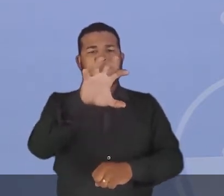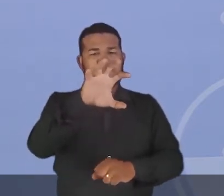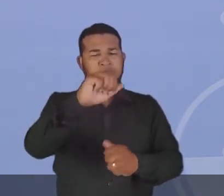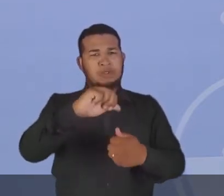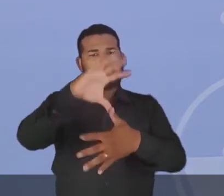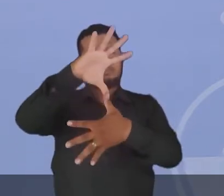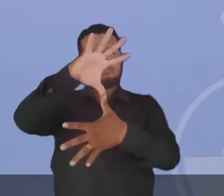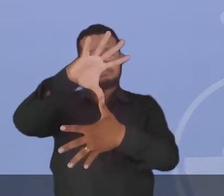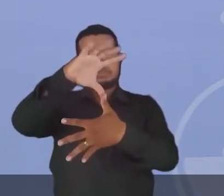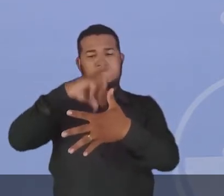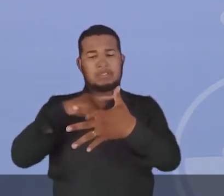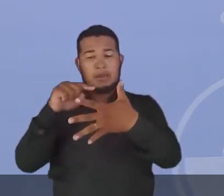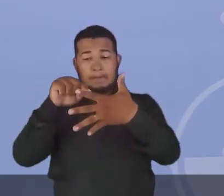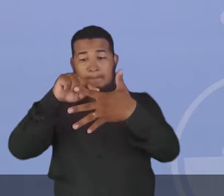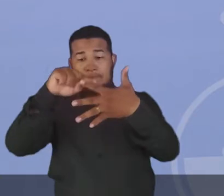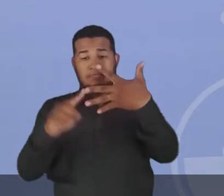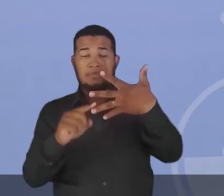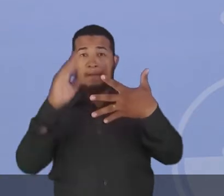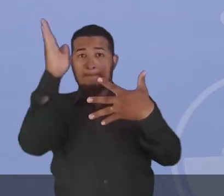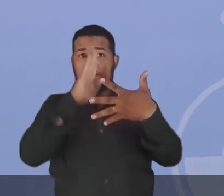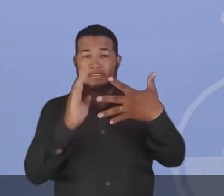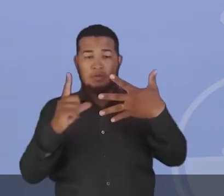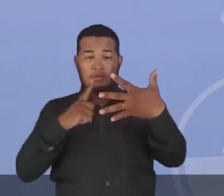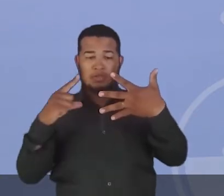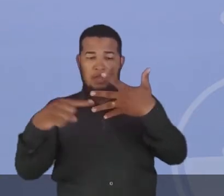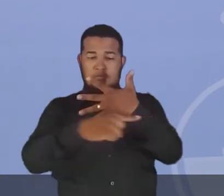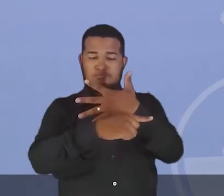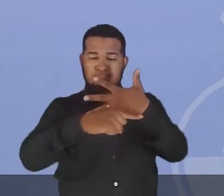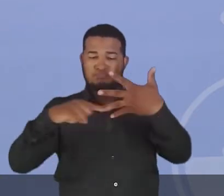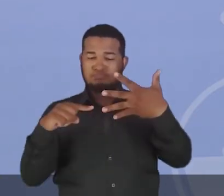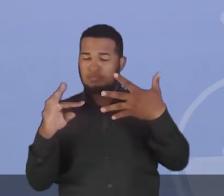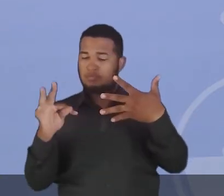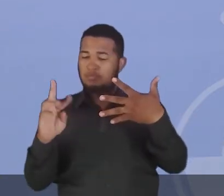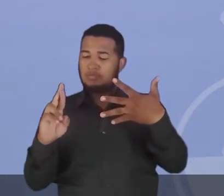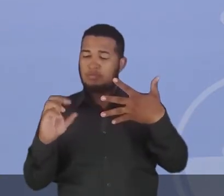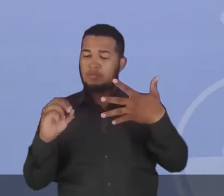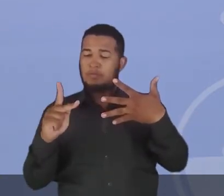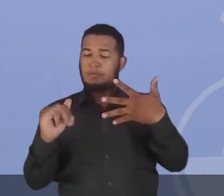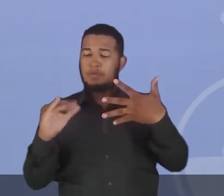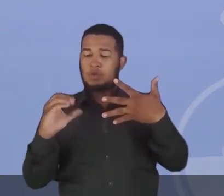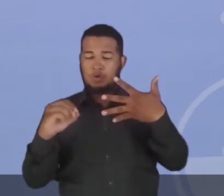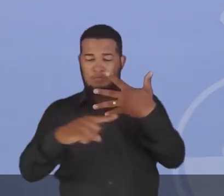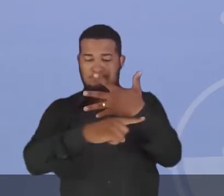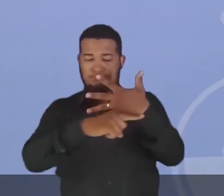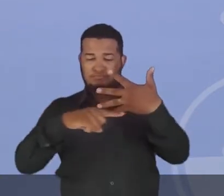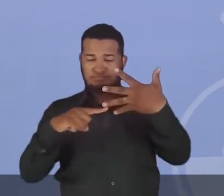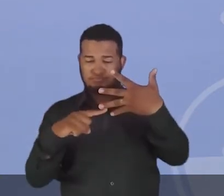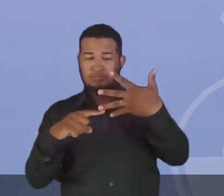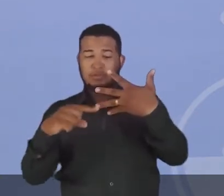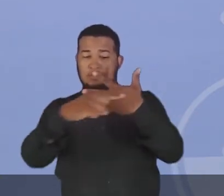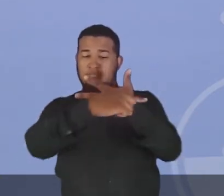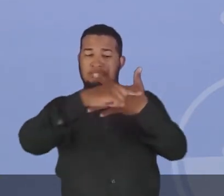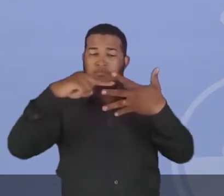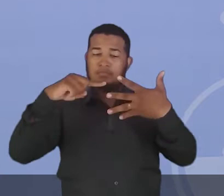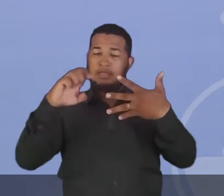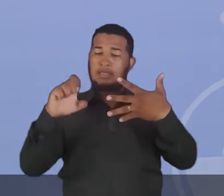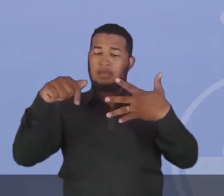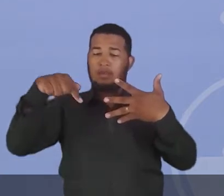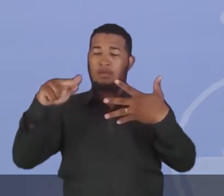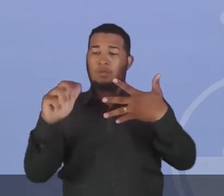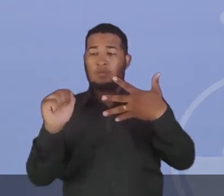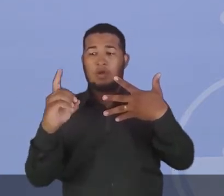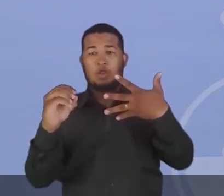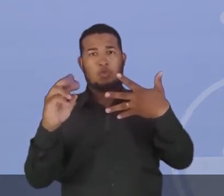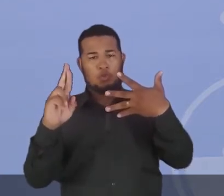trópicos. Então, é um país tropical, entre o Equador e o trópico. E nós vamos ter um